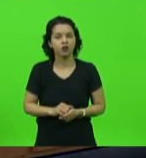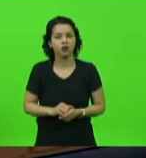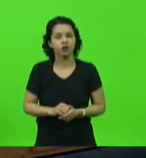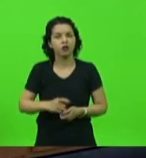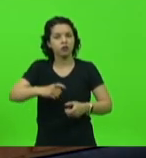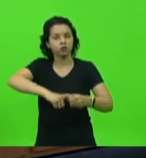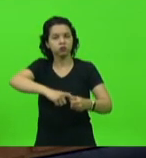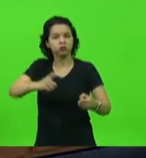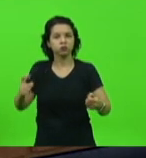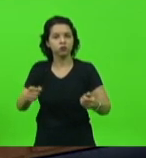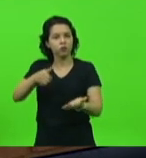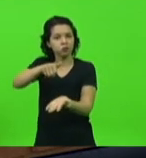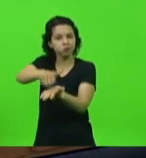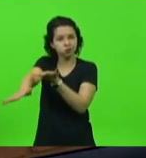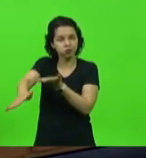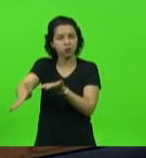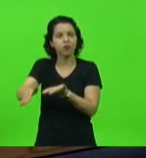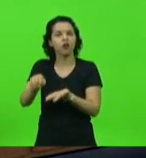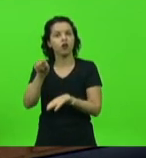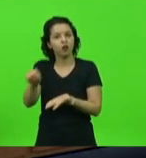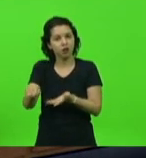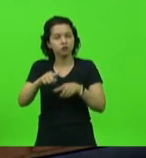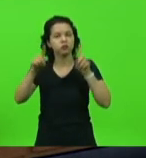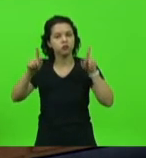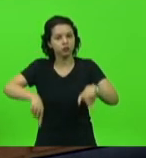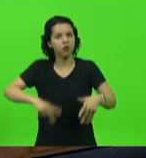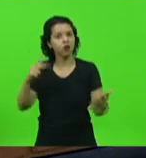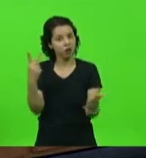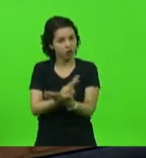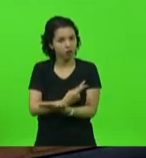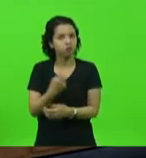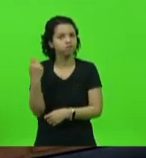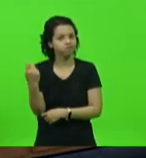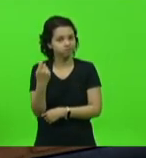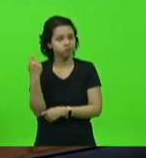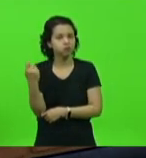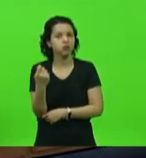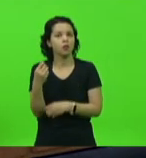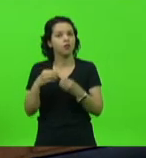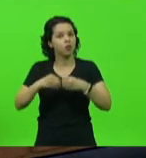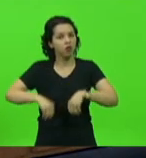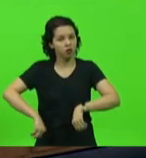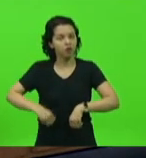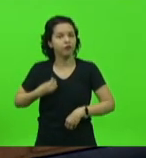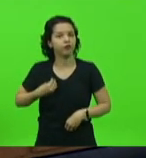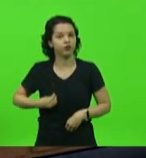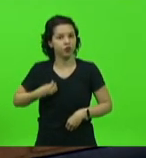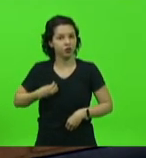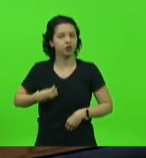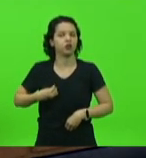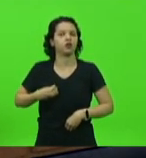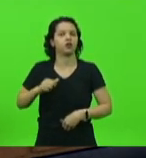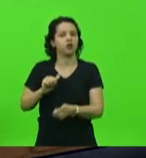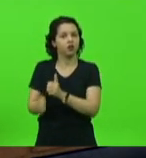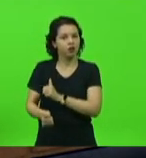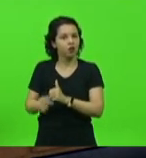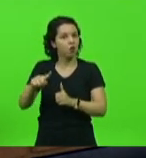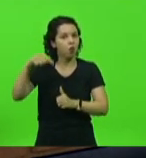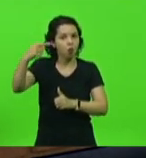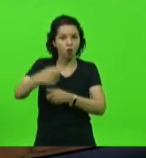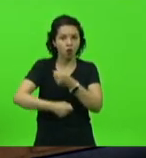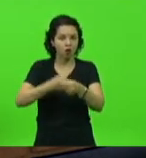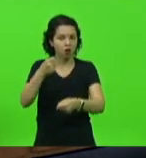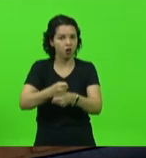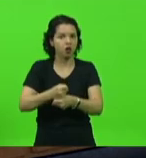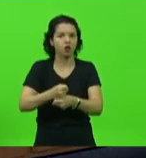que cometeu esse erro, porque foi um erro gravíssimo que mexe com a vida desses atletas a partir do ano que vem que não terão direito ao Bolsa